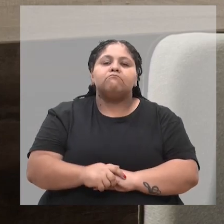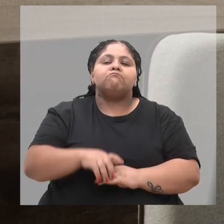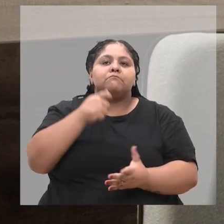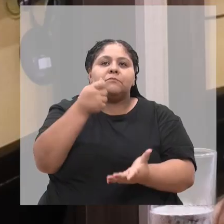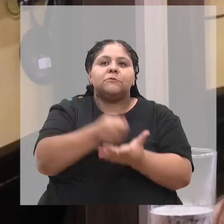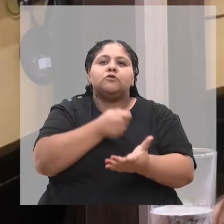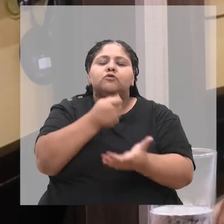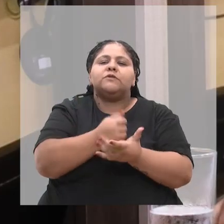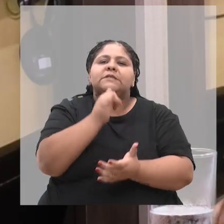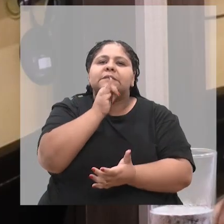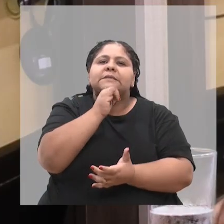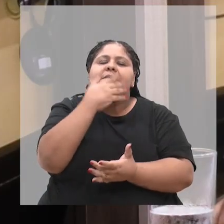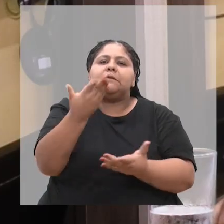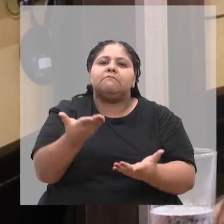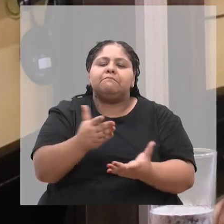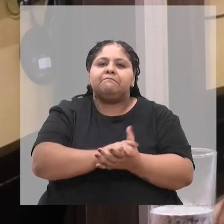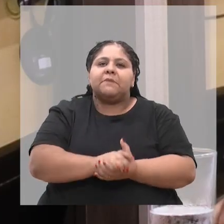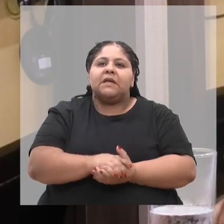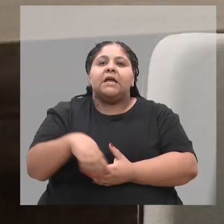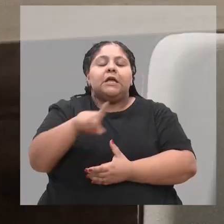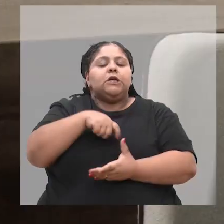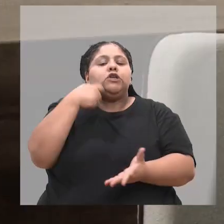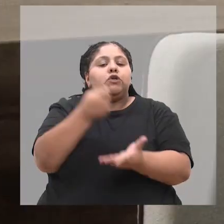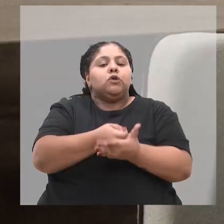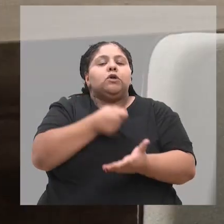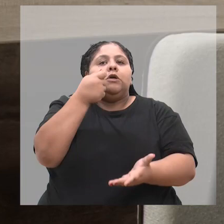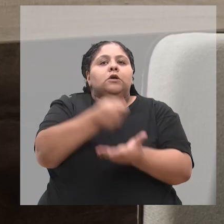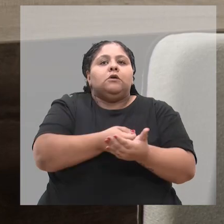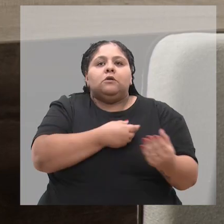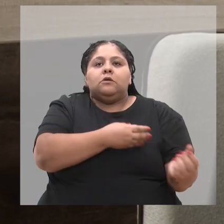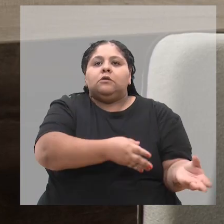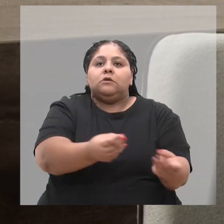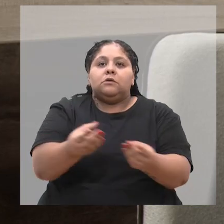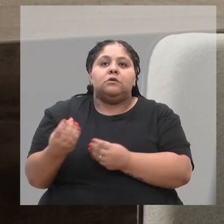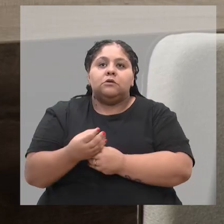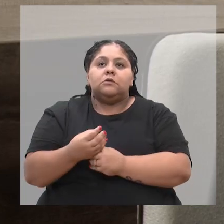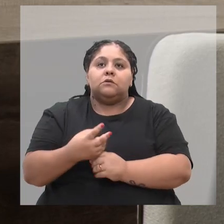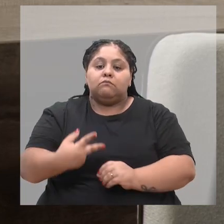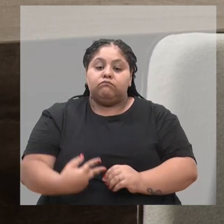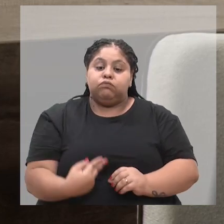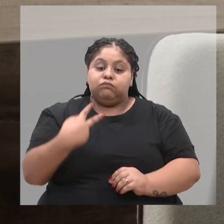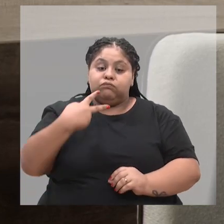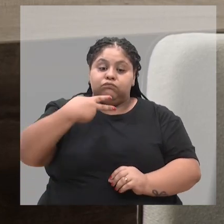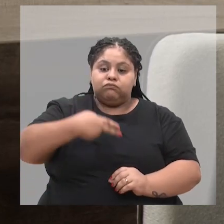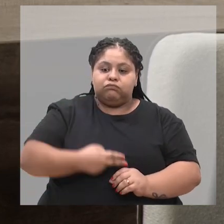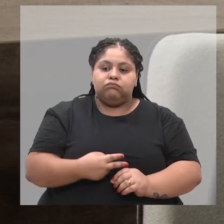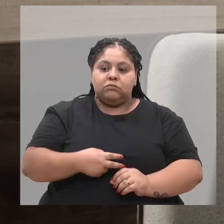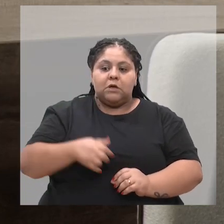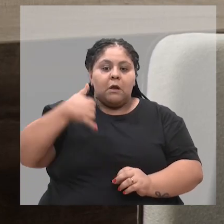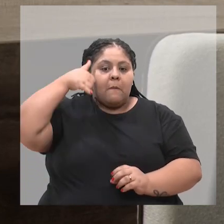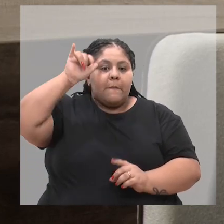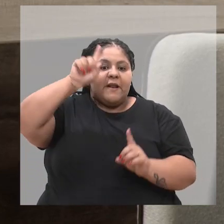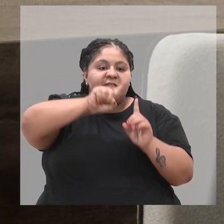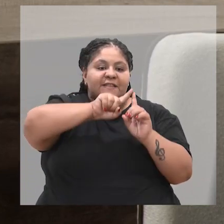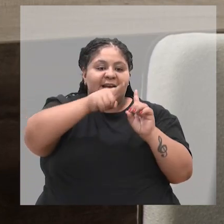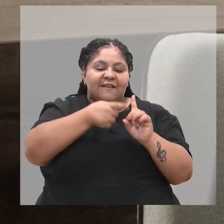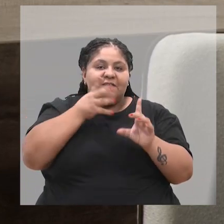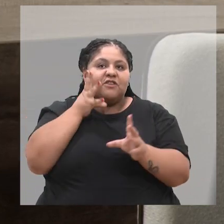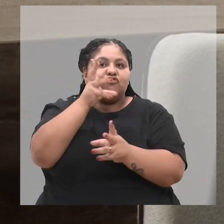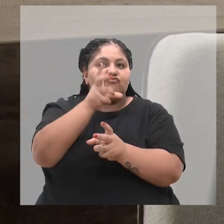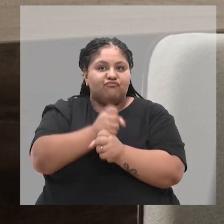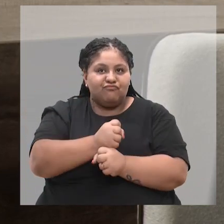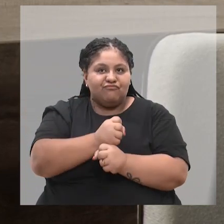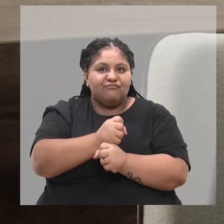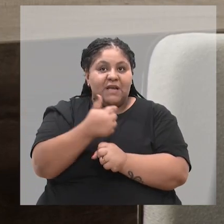Lutas como o quê, por exemplo? É, a gente lutava muito pelas castrações dos animais. Isso foi uma coisa que